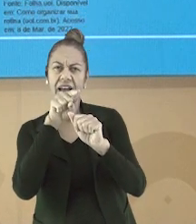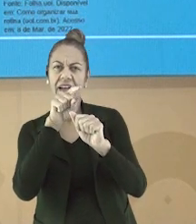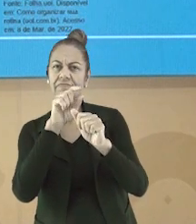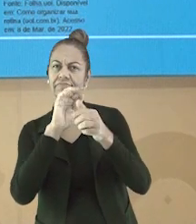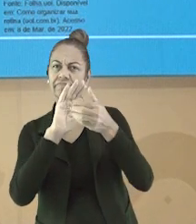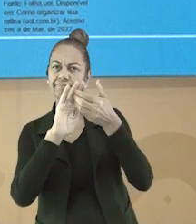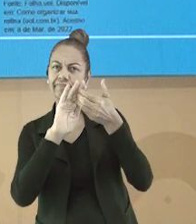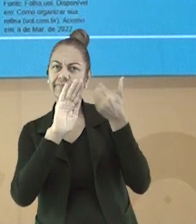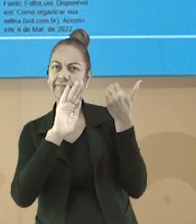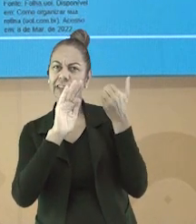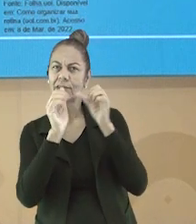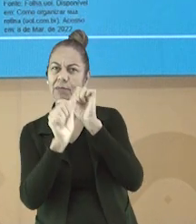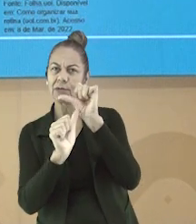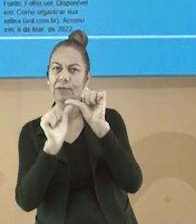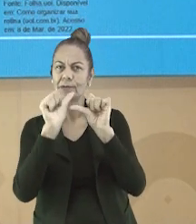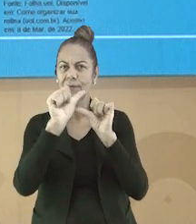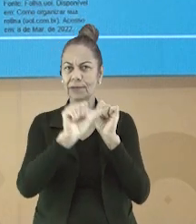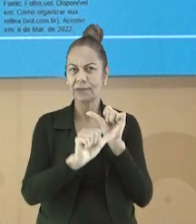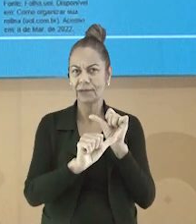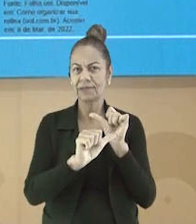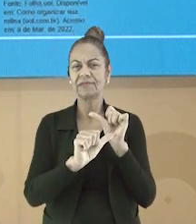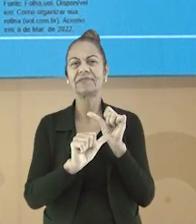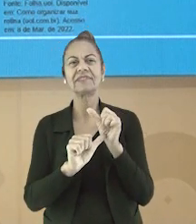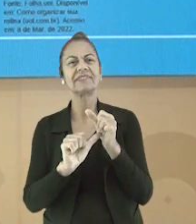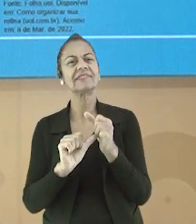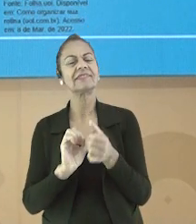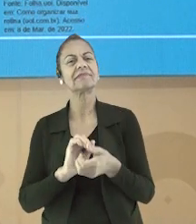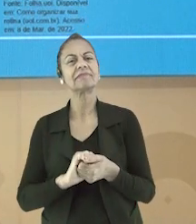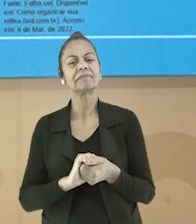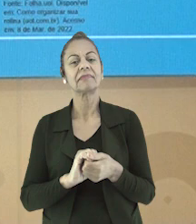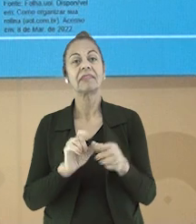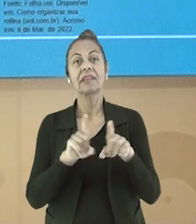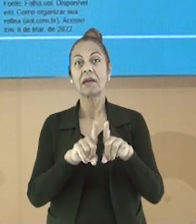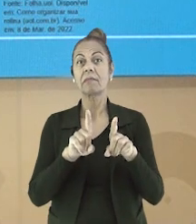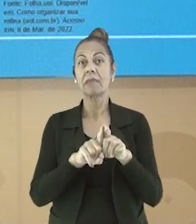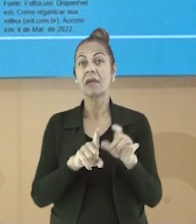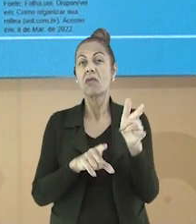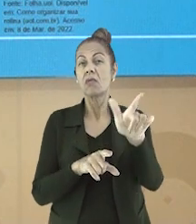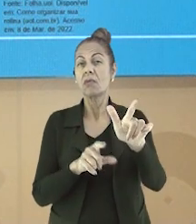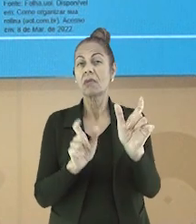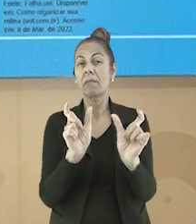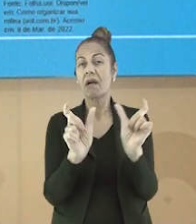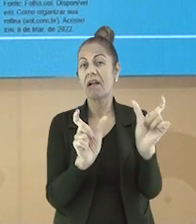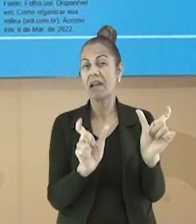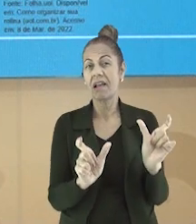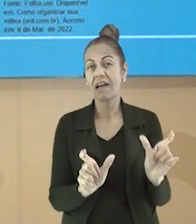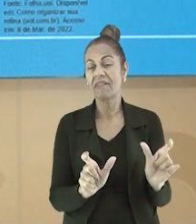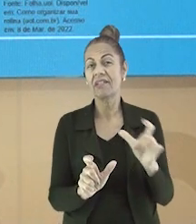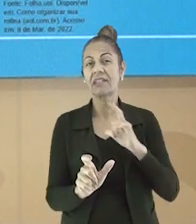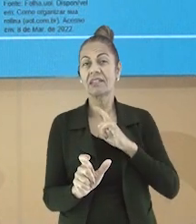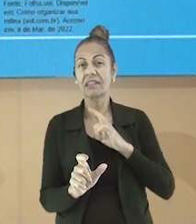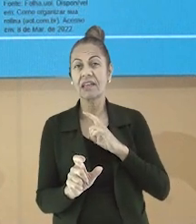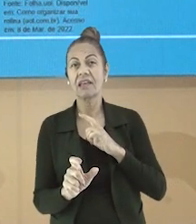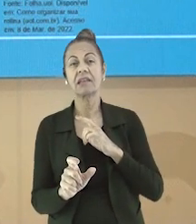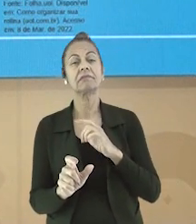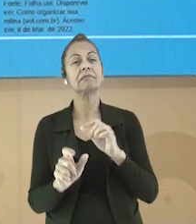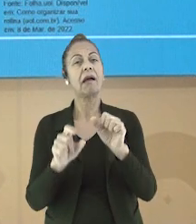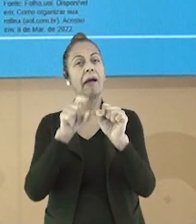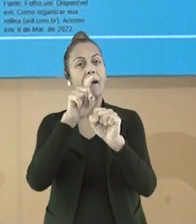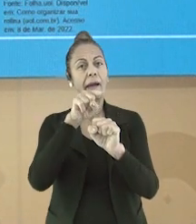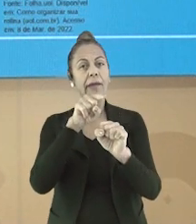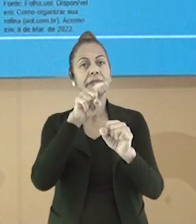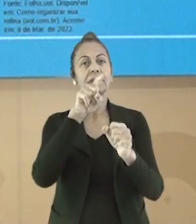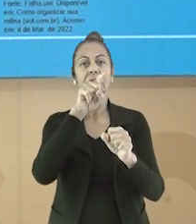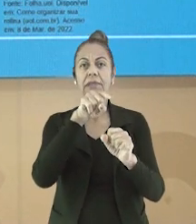Mas o som continua o mesmo. Assim acontece também com as outras palavras que perderam o acento. Mesmo sem o